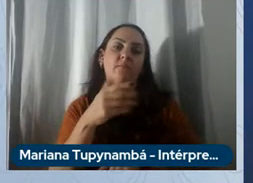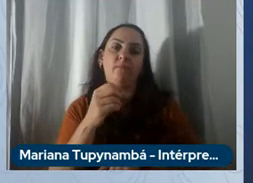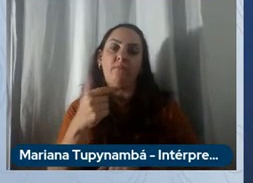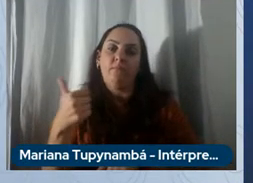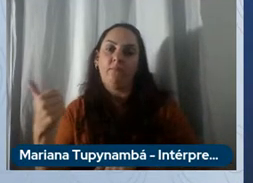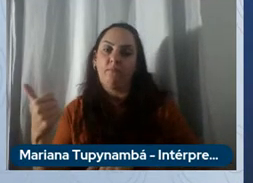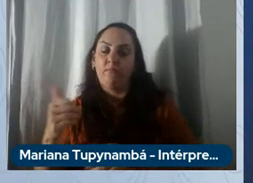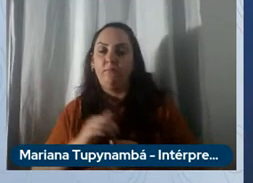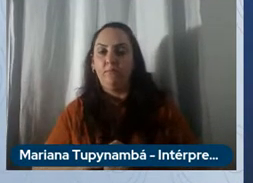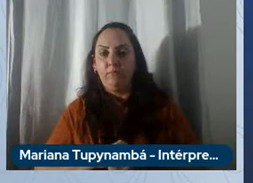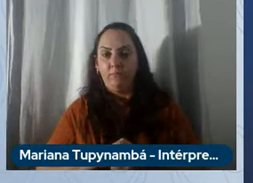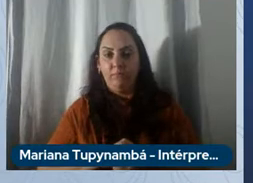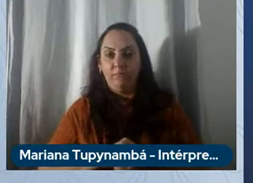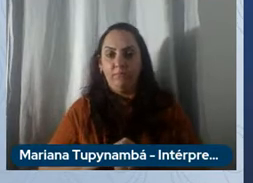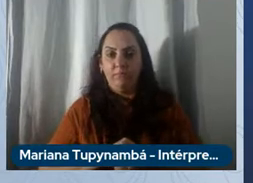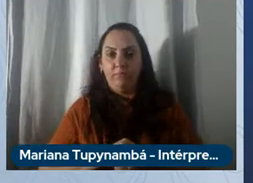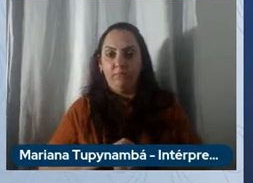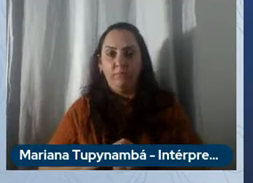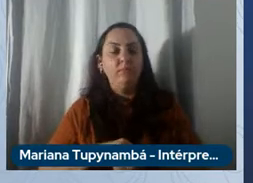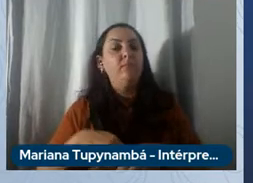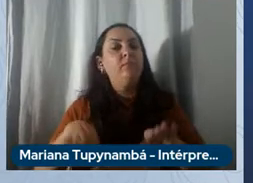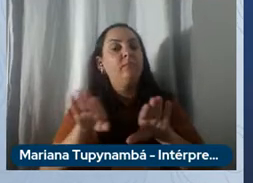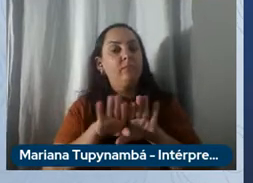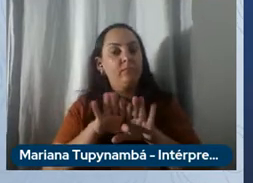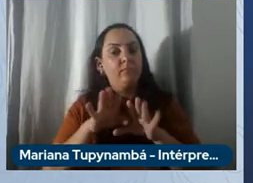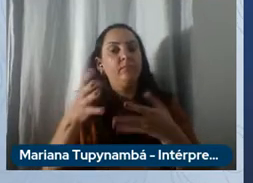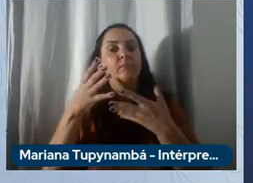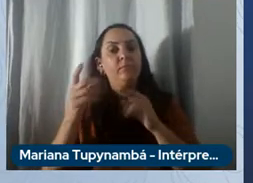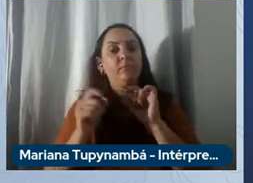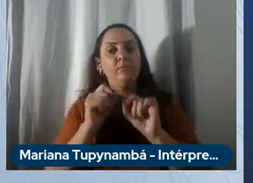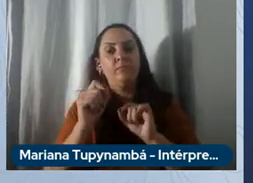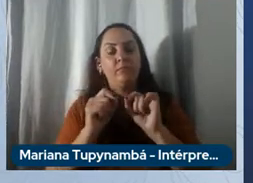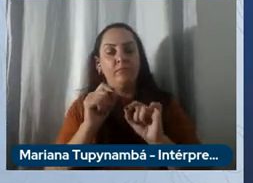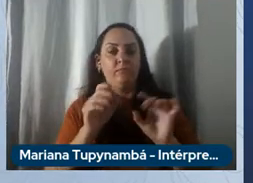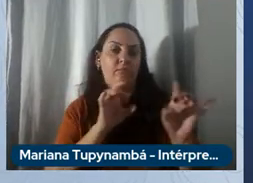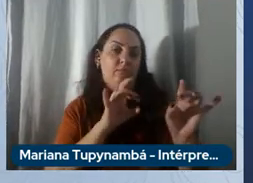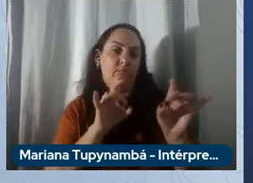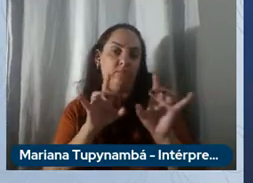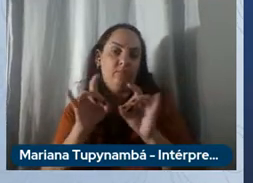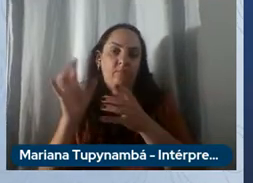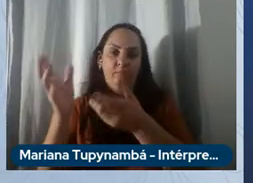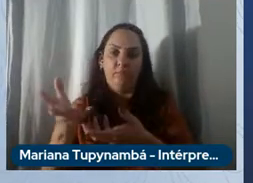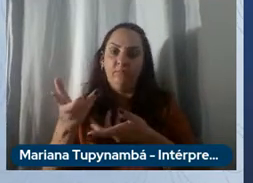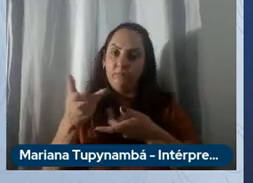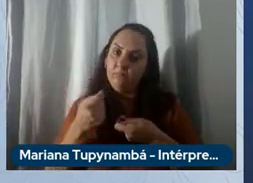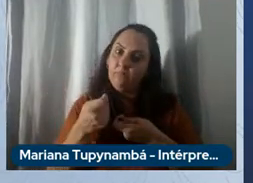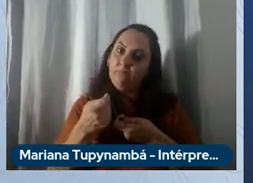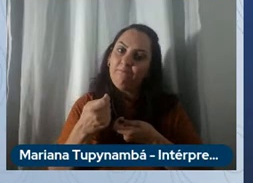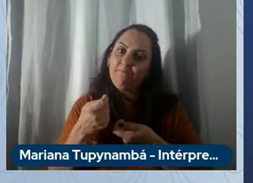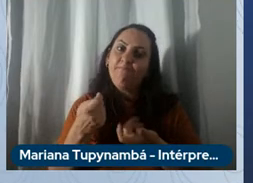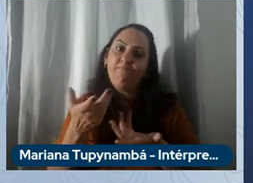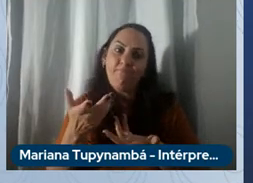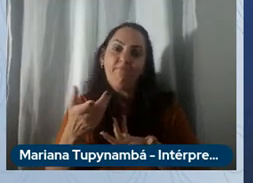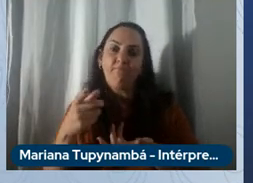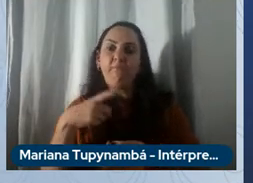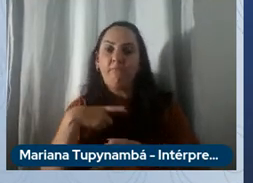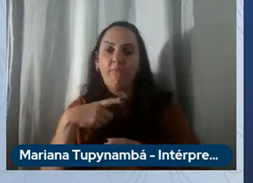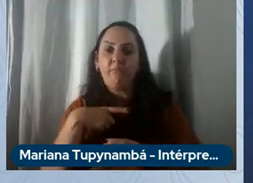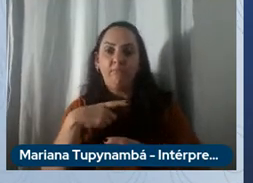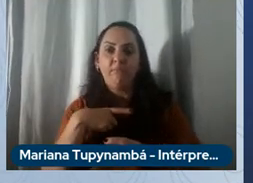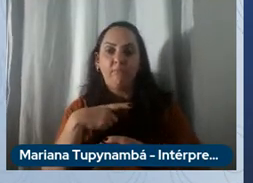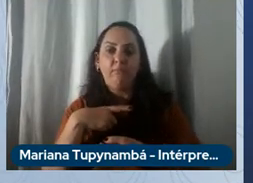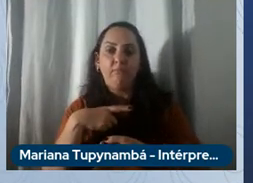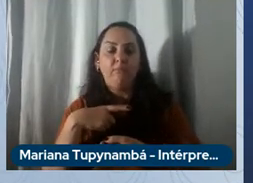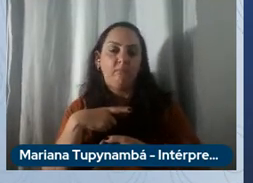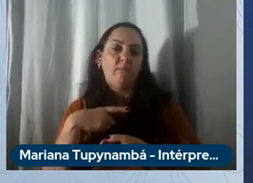bom queremos ser centrados no cliente e queremos que o cliente seja o driver do